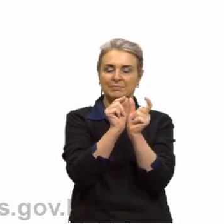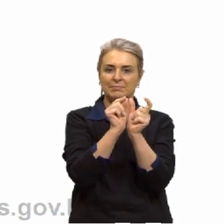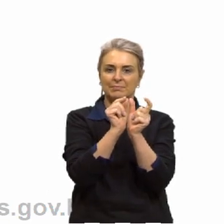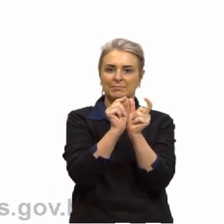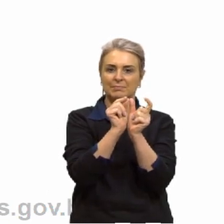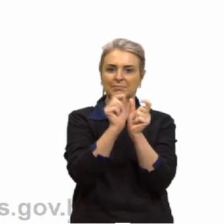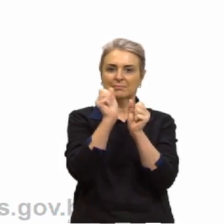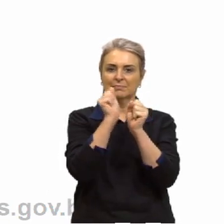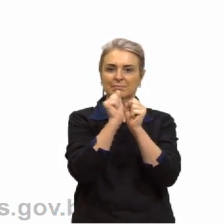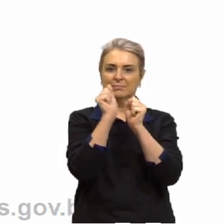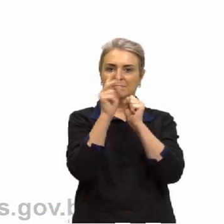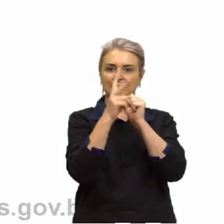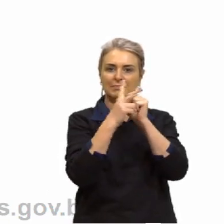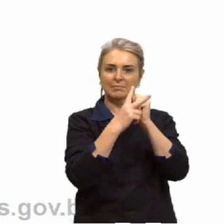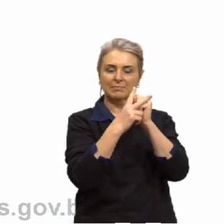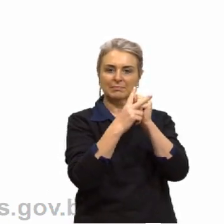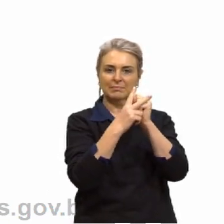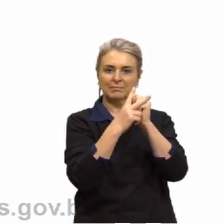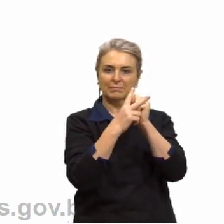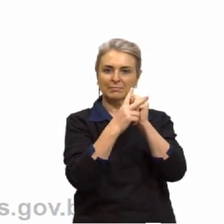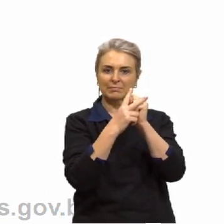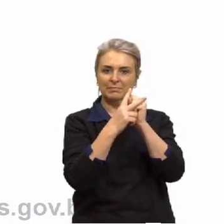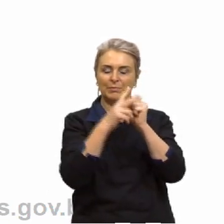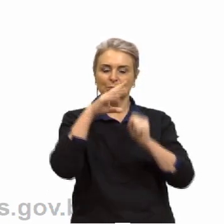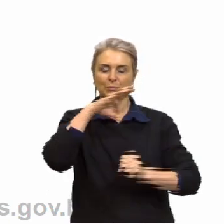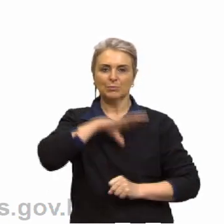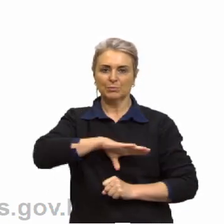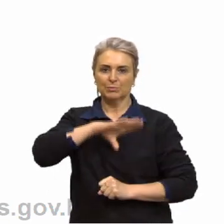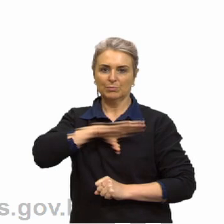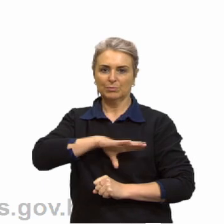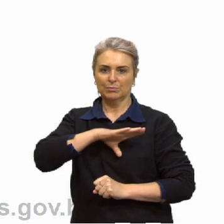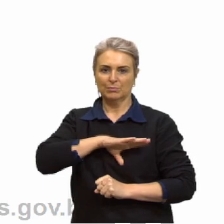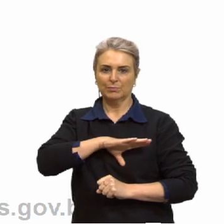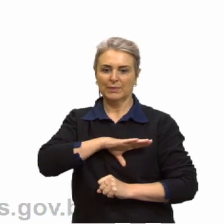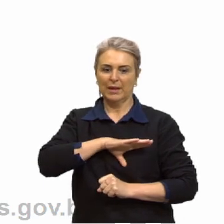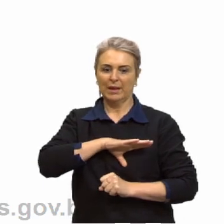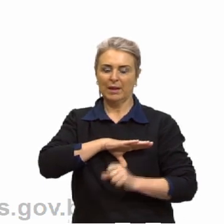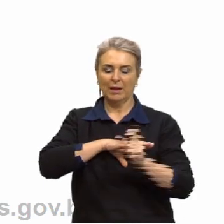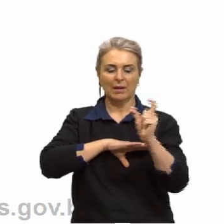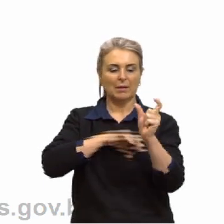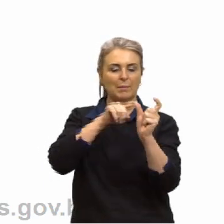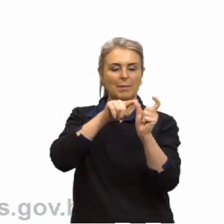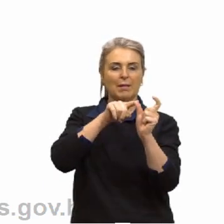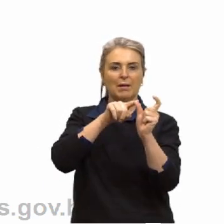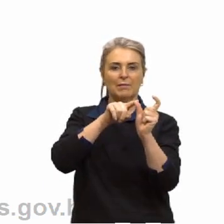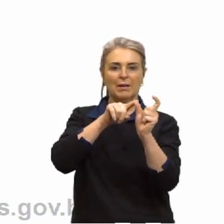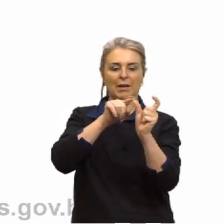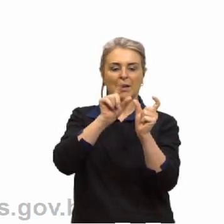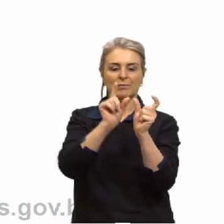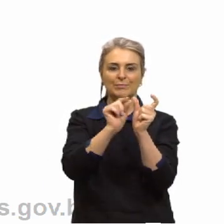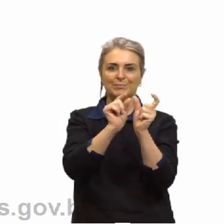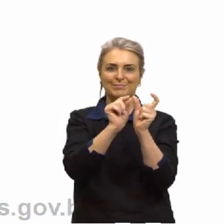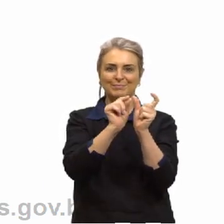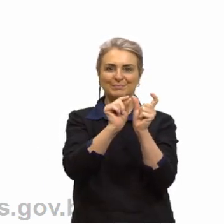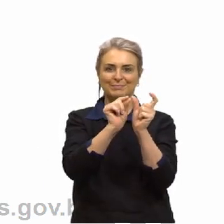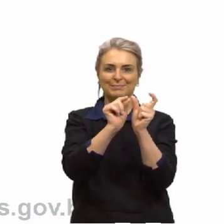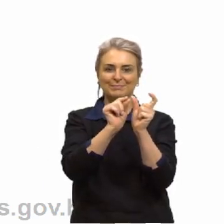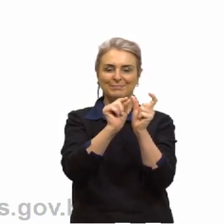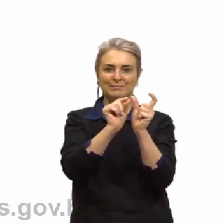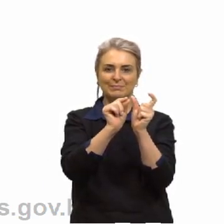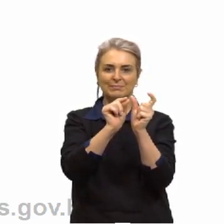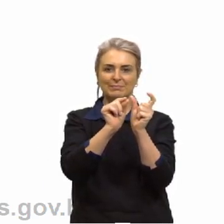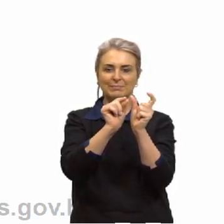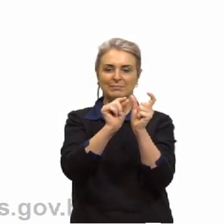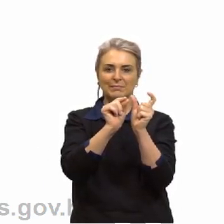portuguesa é o mente, né, lembrando que o sufixo é sempre ao final da palavra, tá? Ele vai ser um